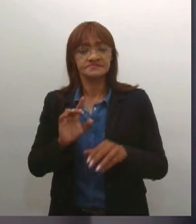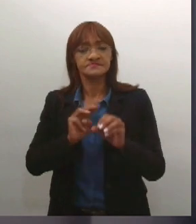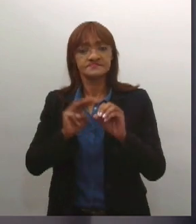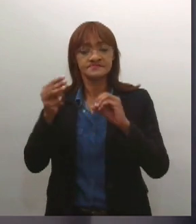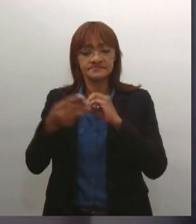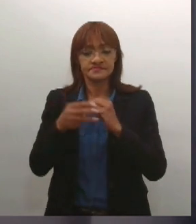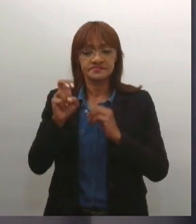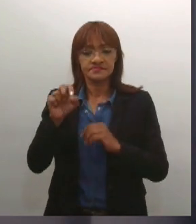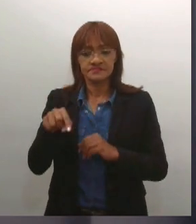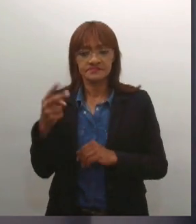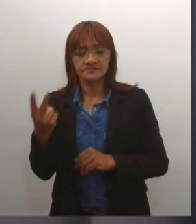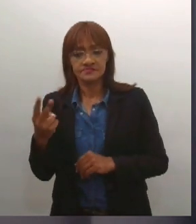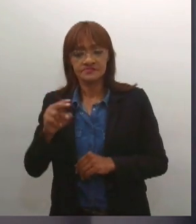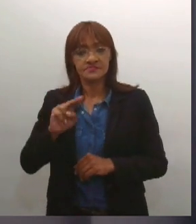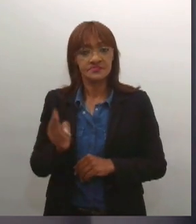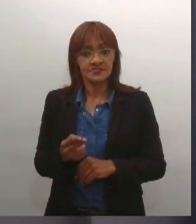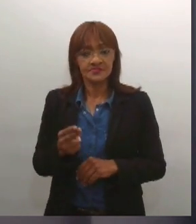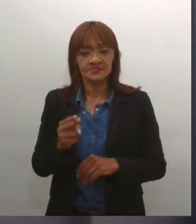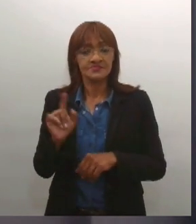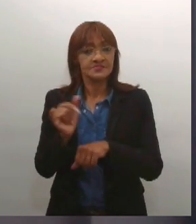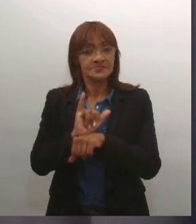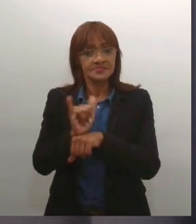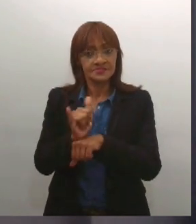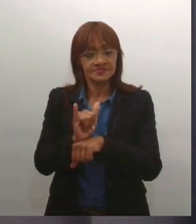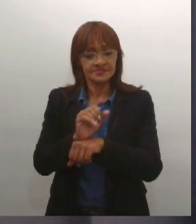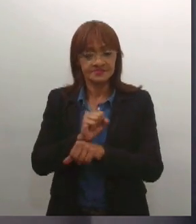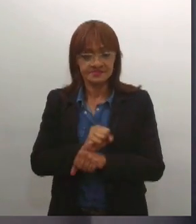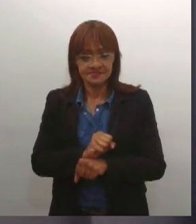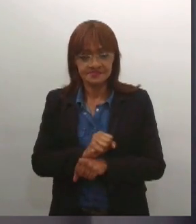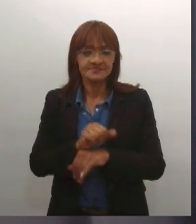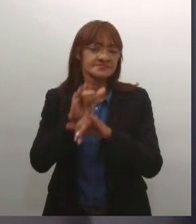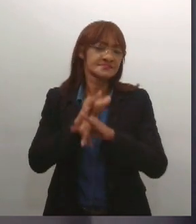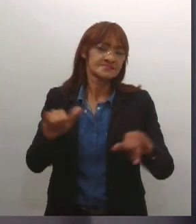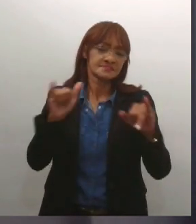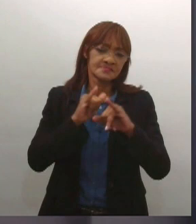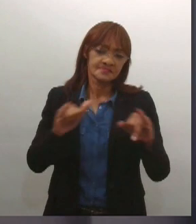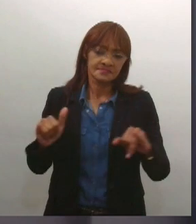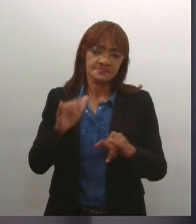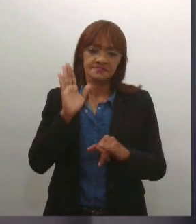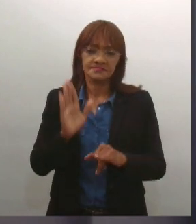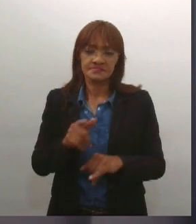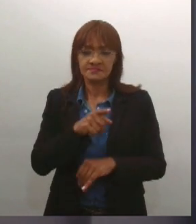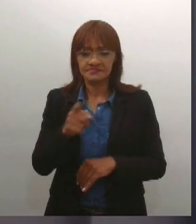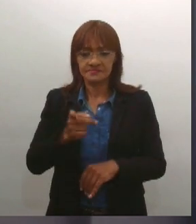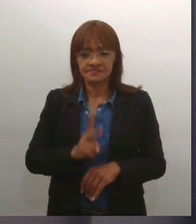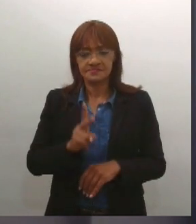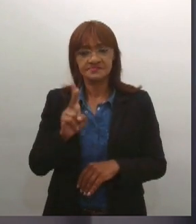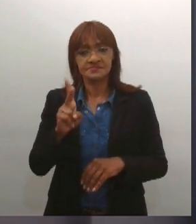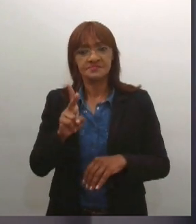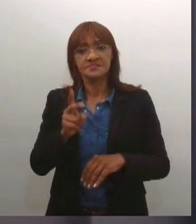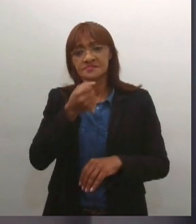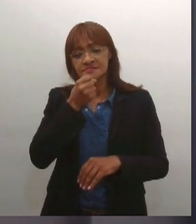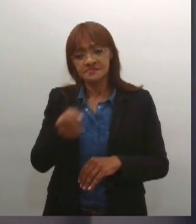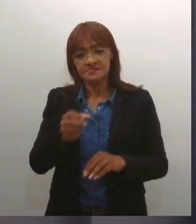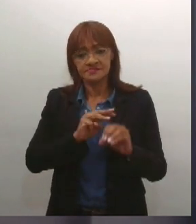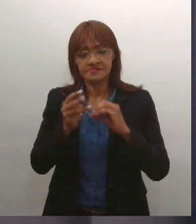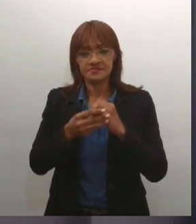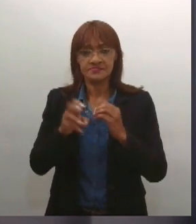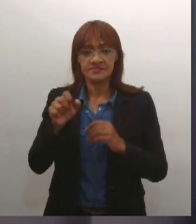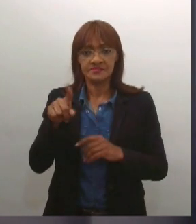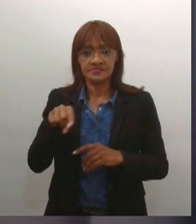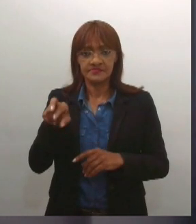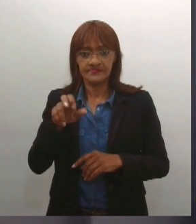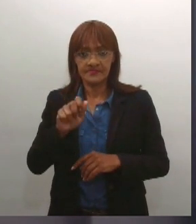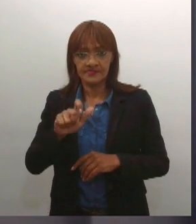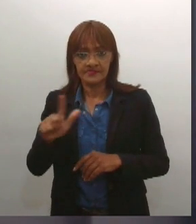pelo nosso canal no YouTube. E mais informações sobre a honraria, você acompanha no Jornal da Alese, com a Sival Gomes, às 18 horas. O